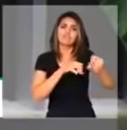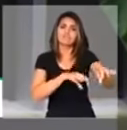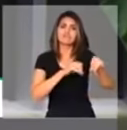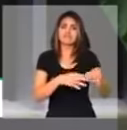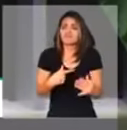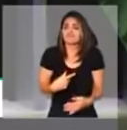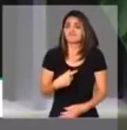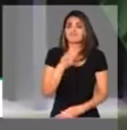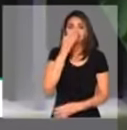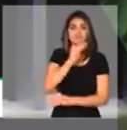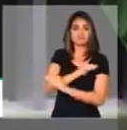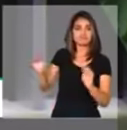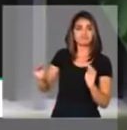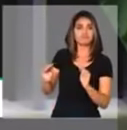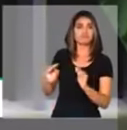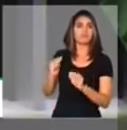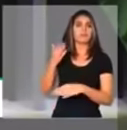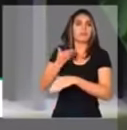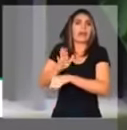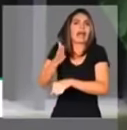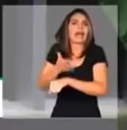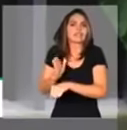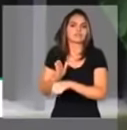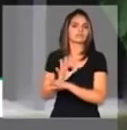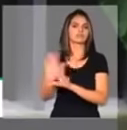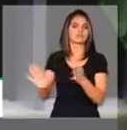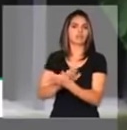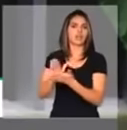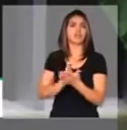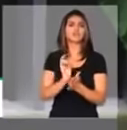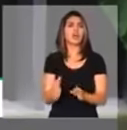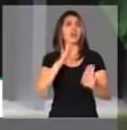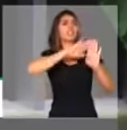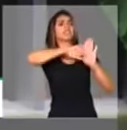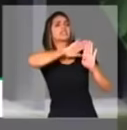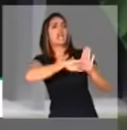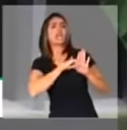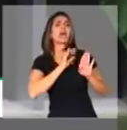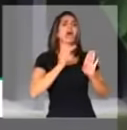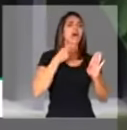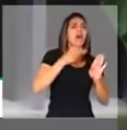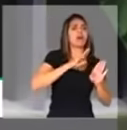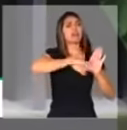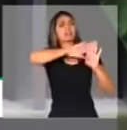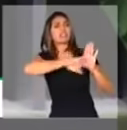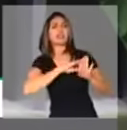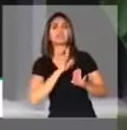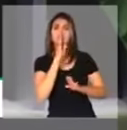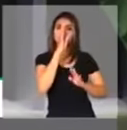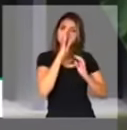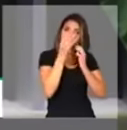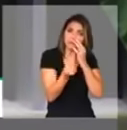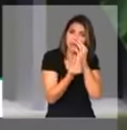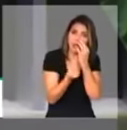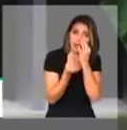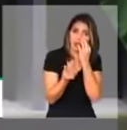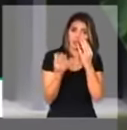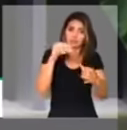questões práticas e se preocupa apenas com questões ideológicas, fazendo uma paralisia total.